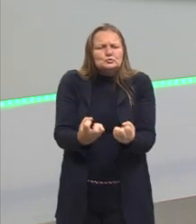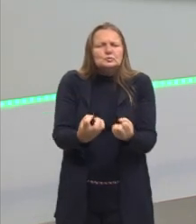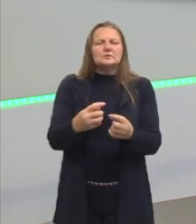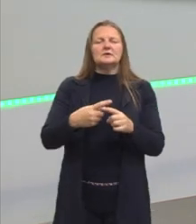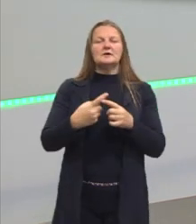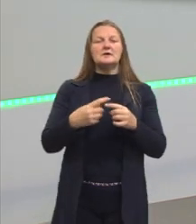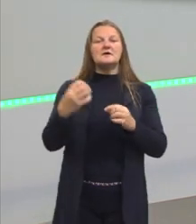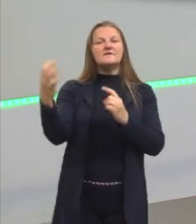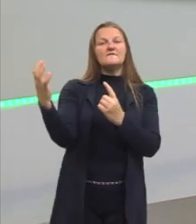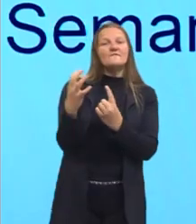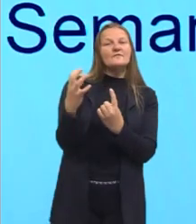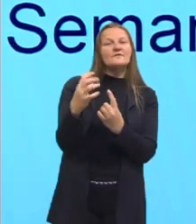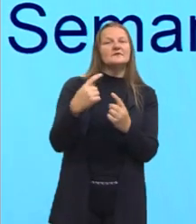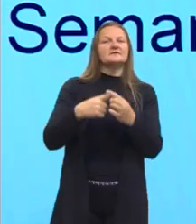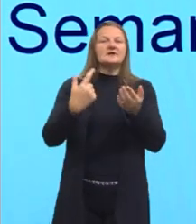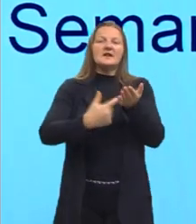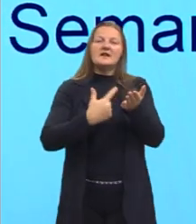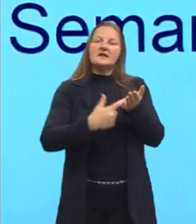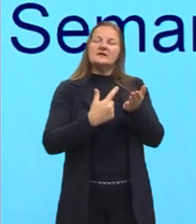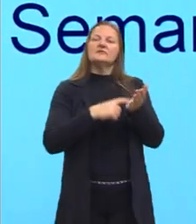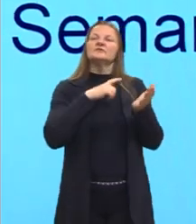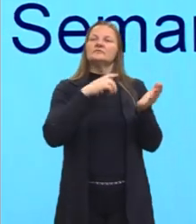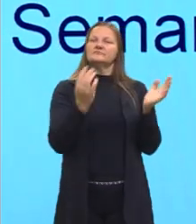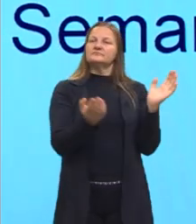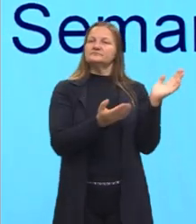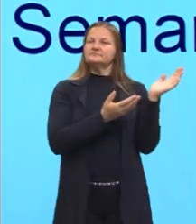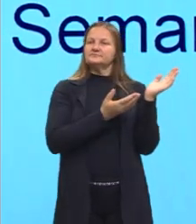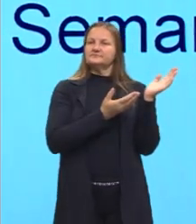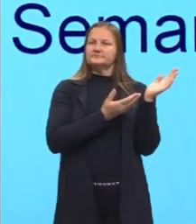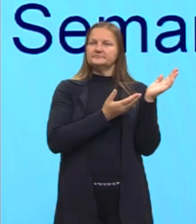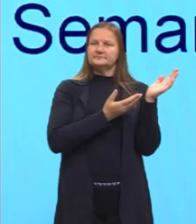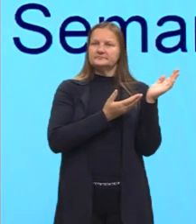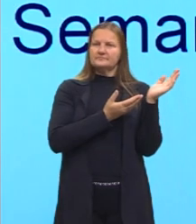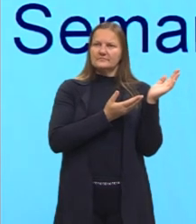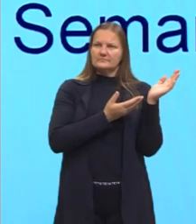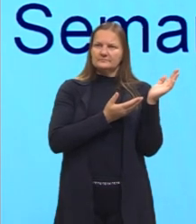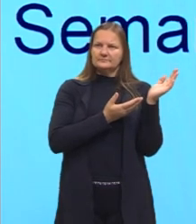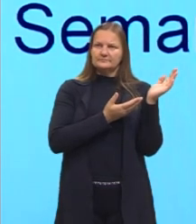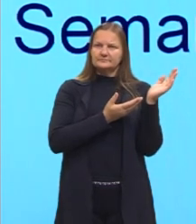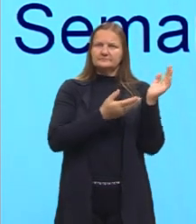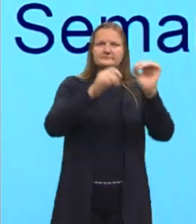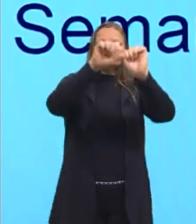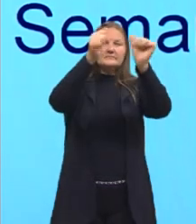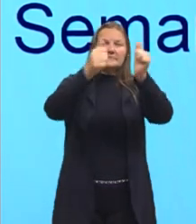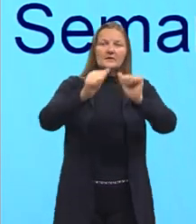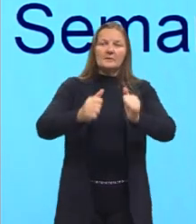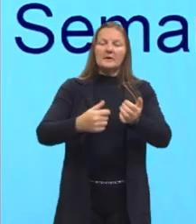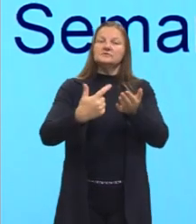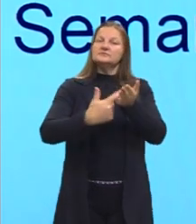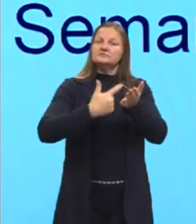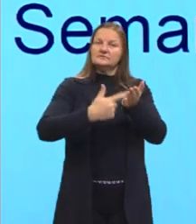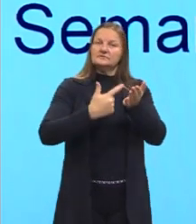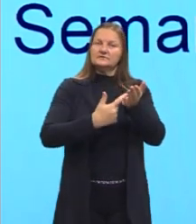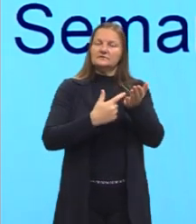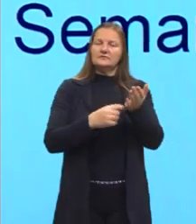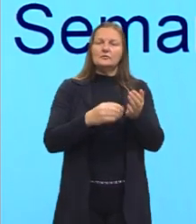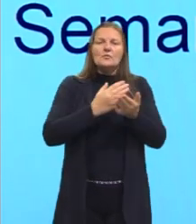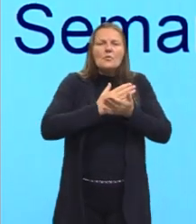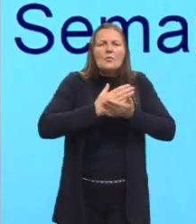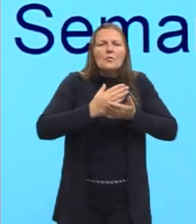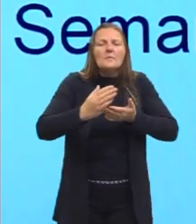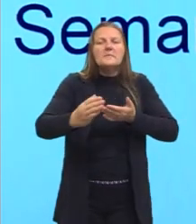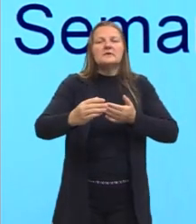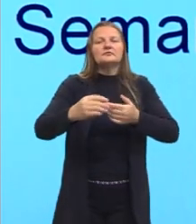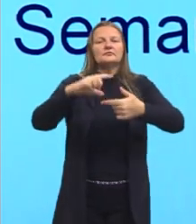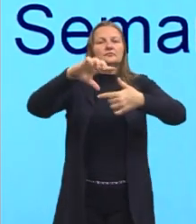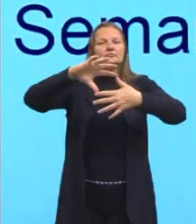Então, essa influência, né, vai ser muito forte nessas obras. Então, aqui a gente tem a imagem, né, dessa obra que a gente diz que deu início ao pré